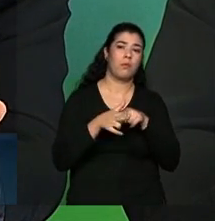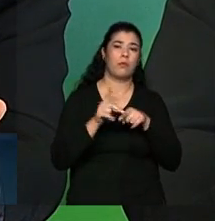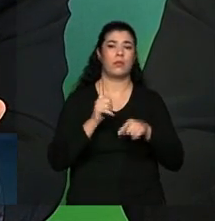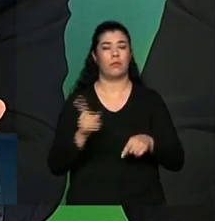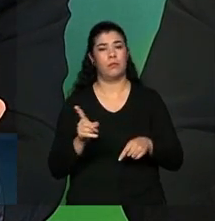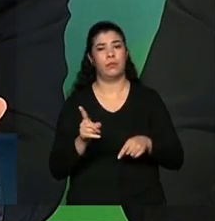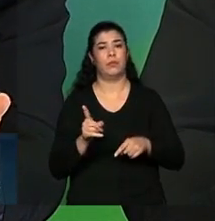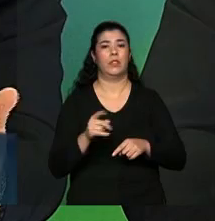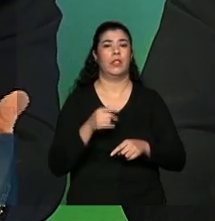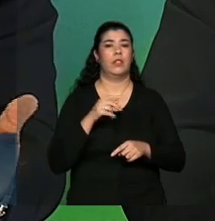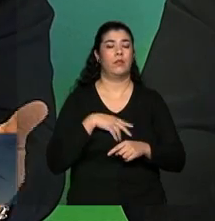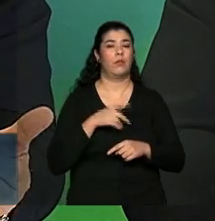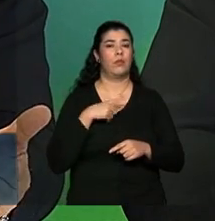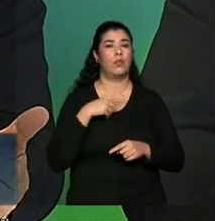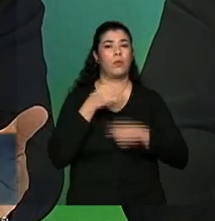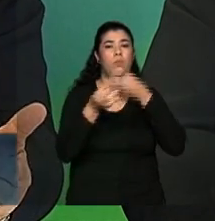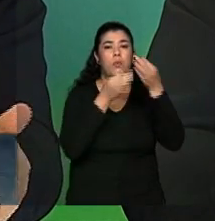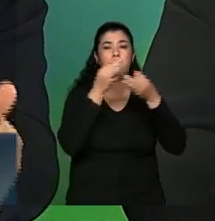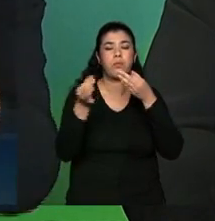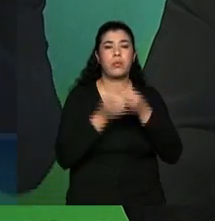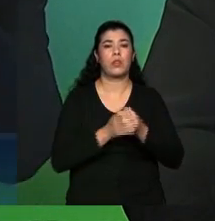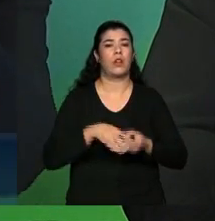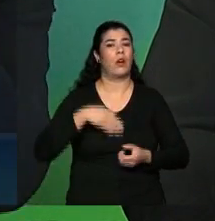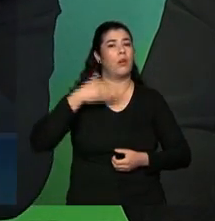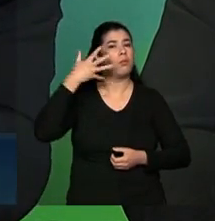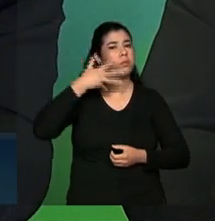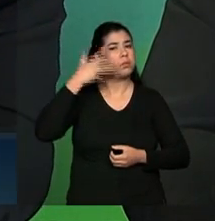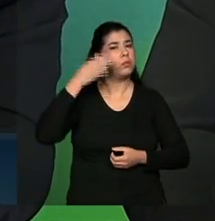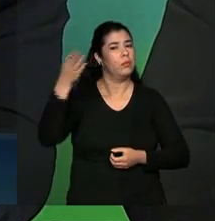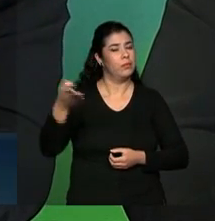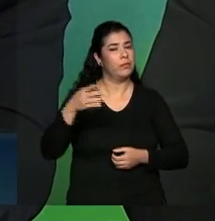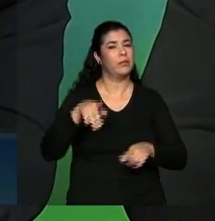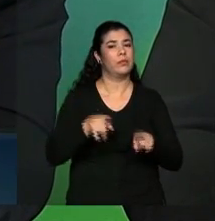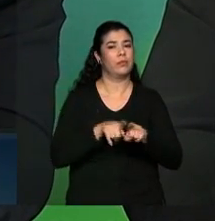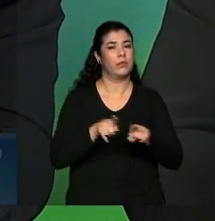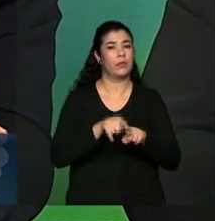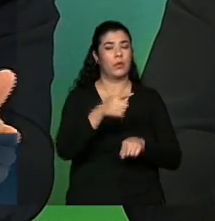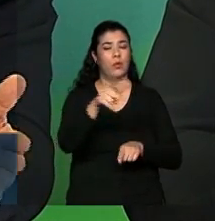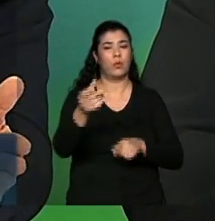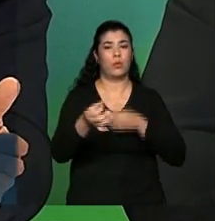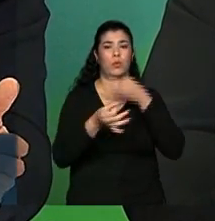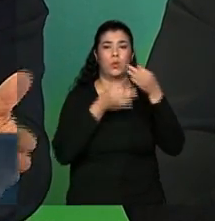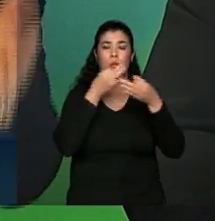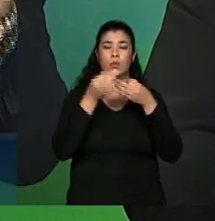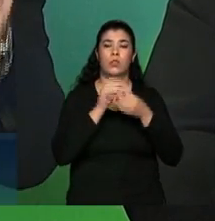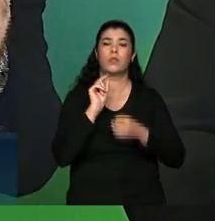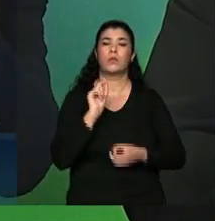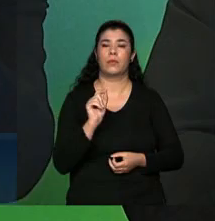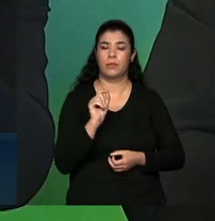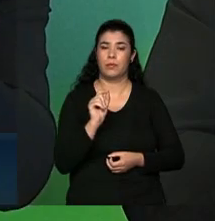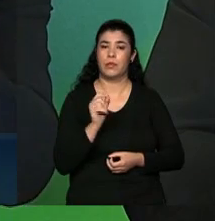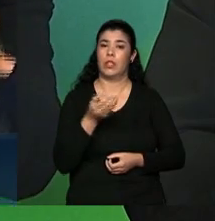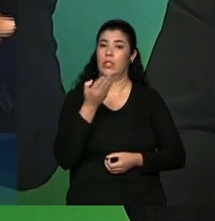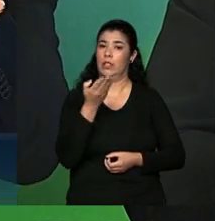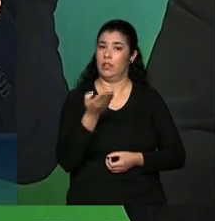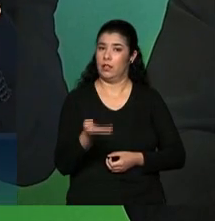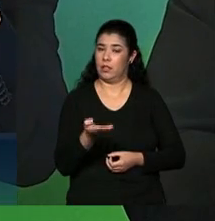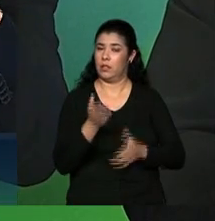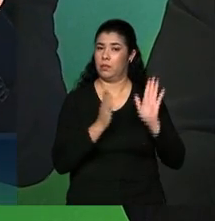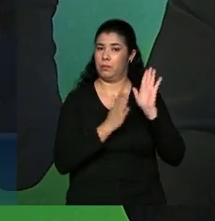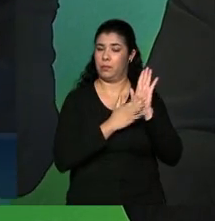parlamentares, muitos deles, a maioria do que nós ouvimos, dizem o seguinte, isso traz